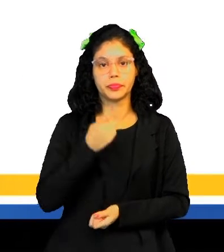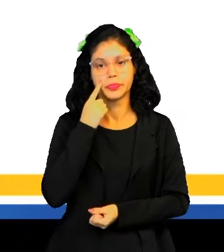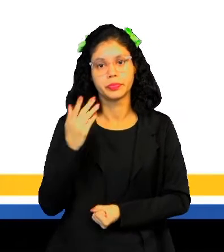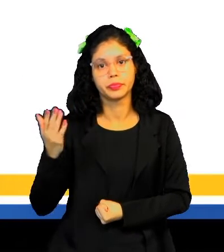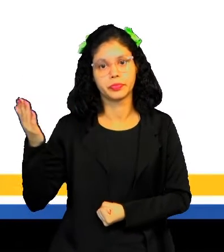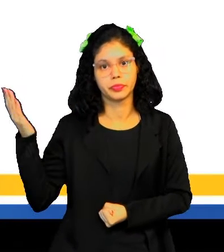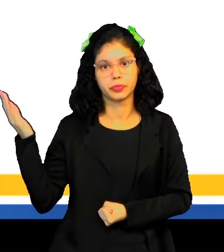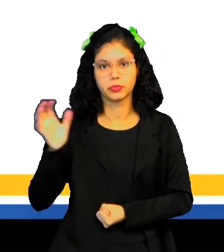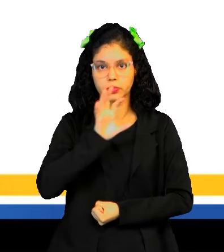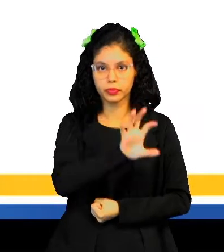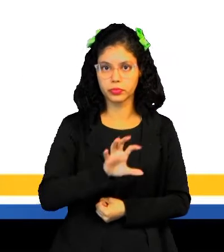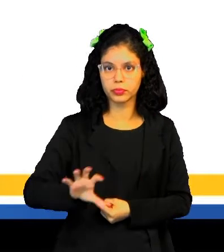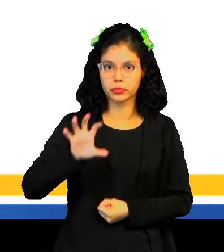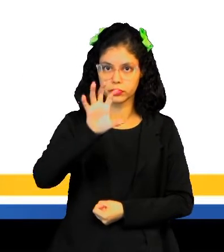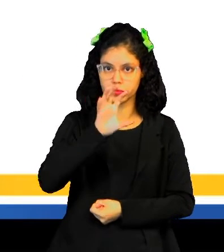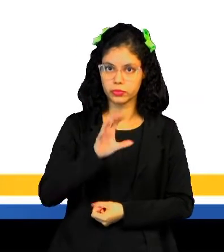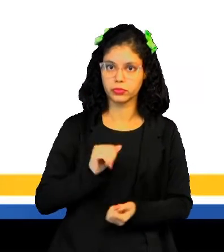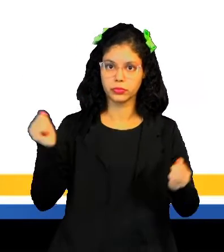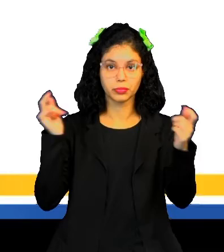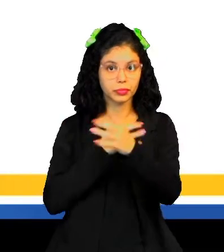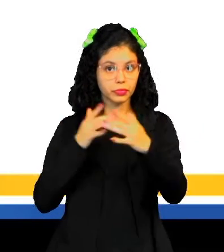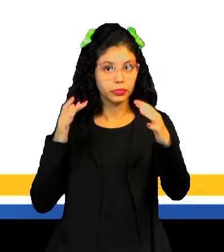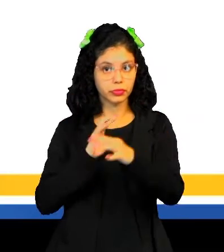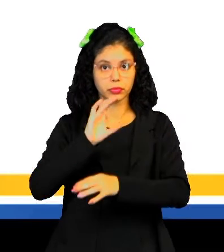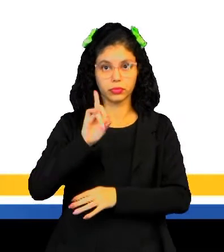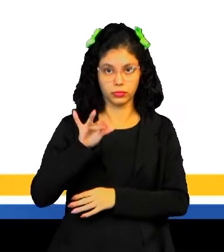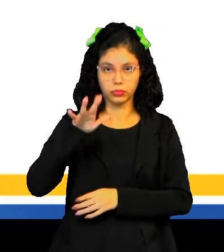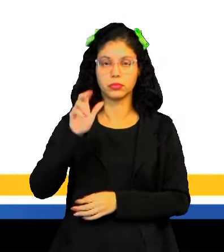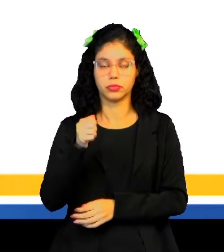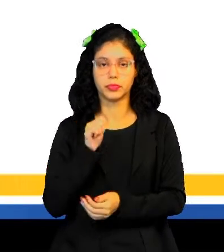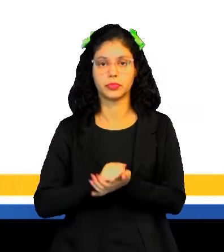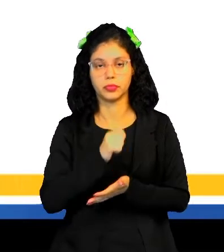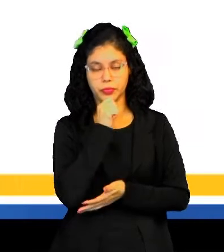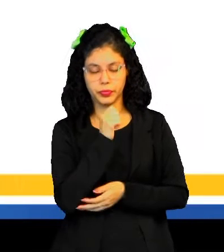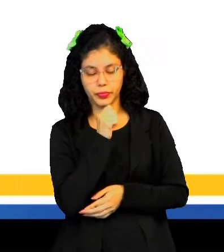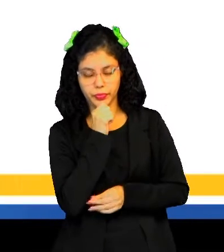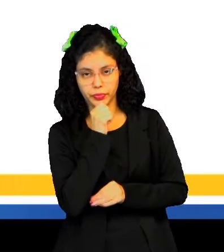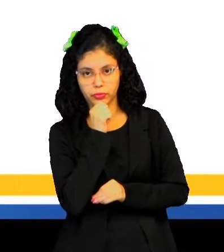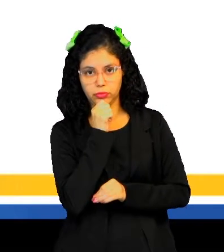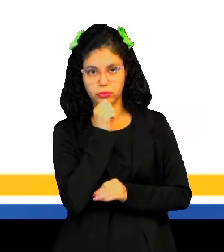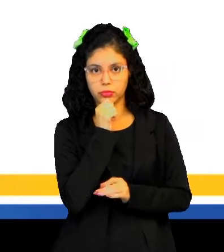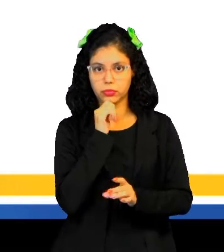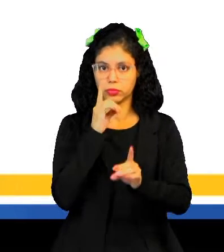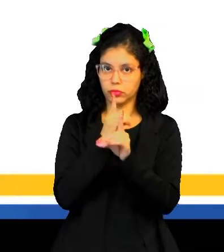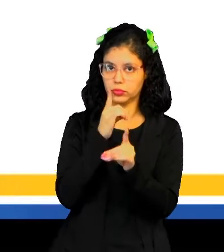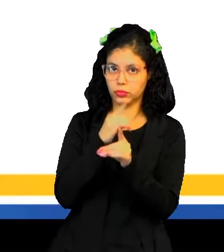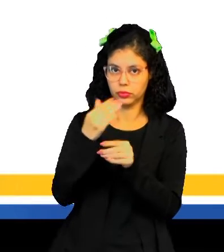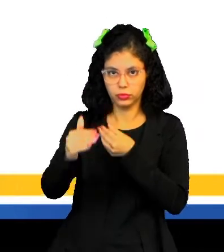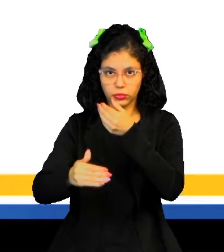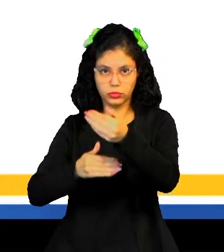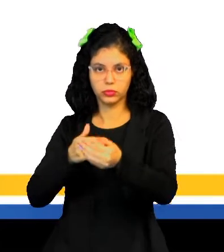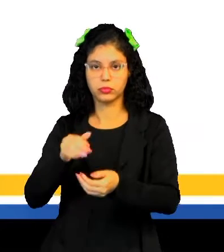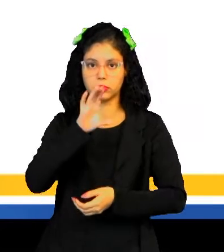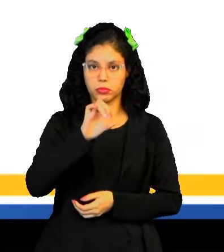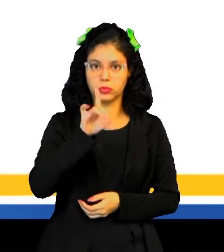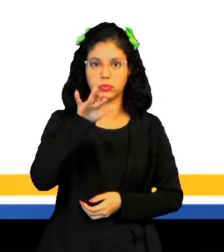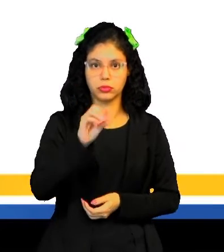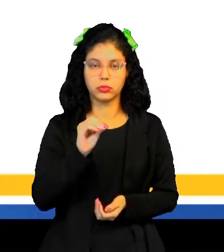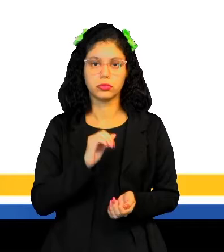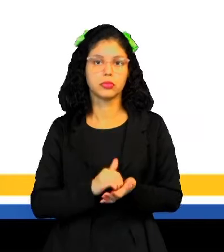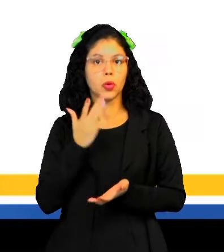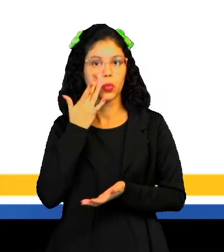Observe aí, né? O mapa da região central da colônia, né? Onde foi aí desenvolvido o ciclo aí